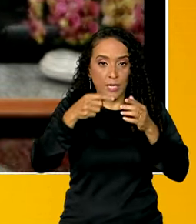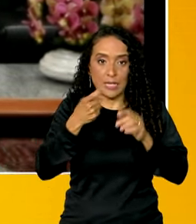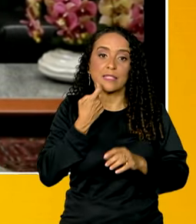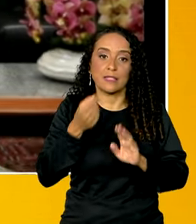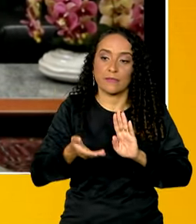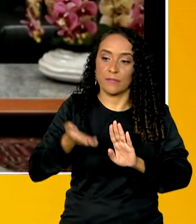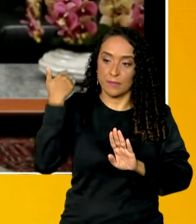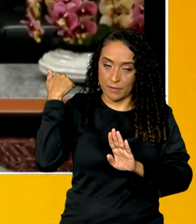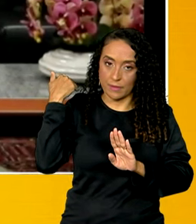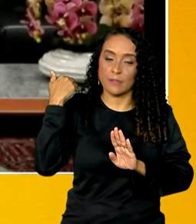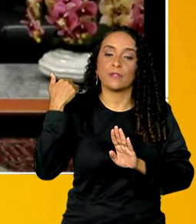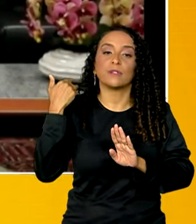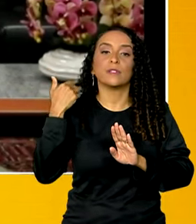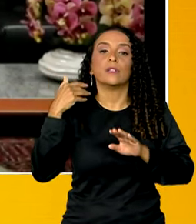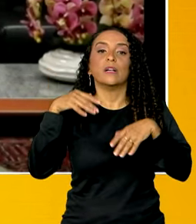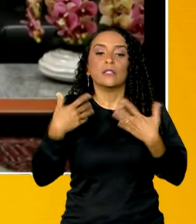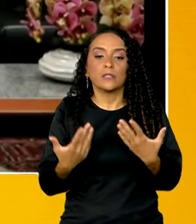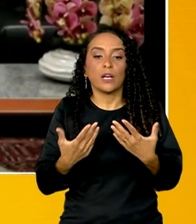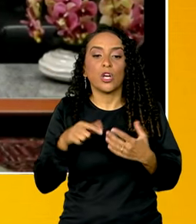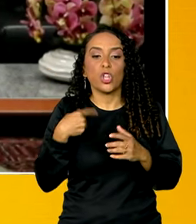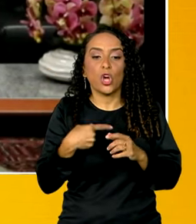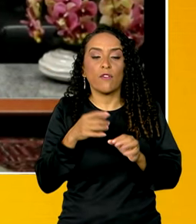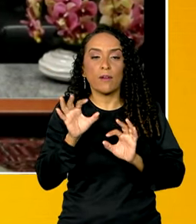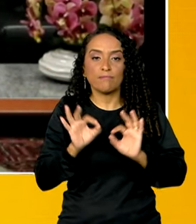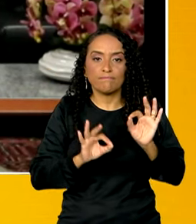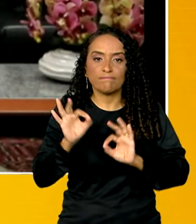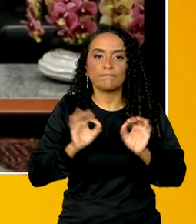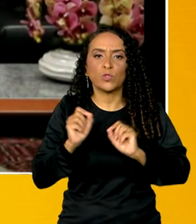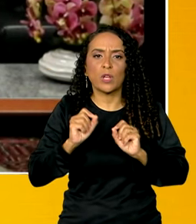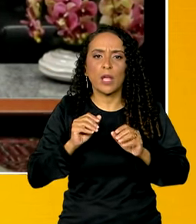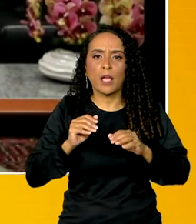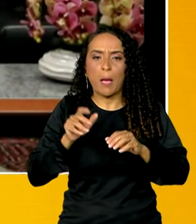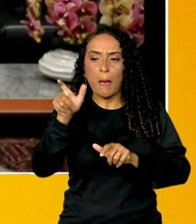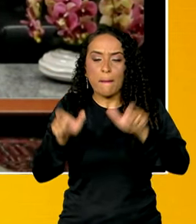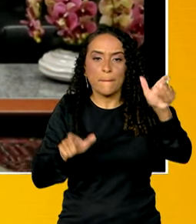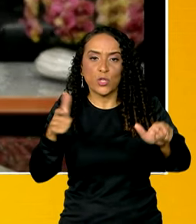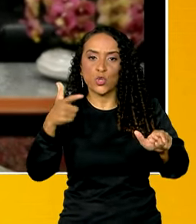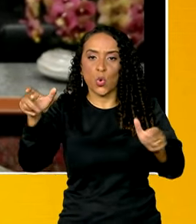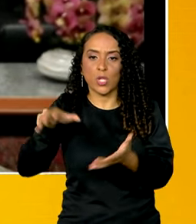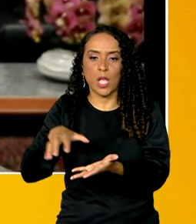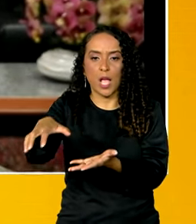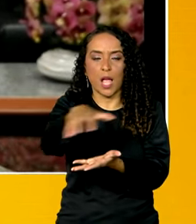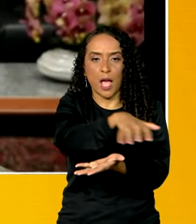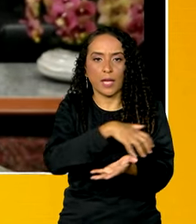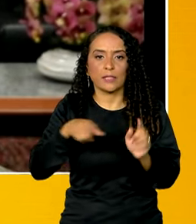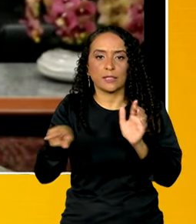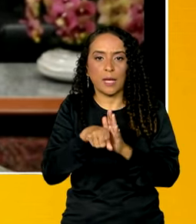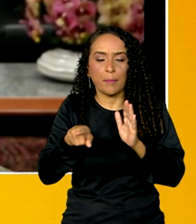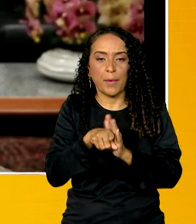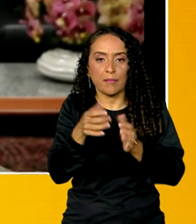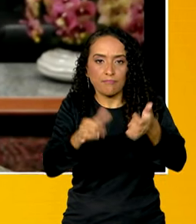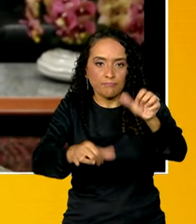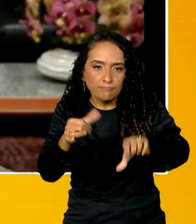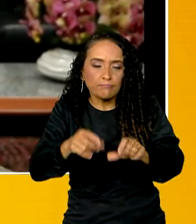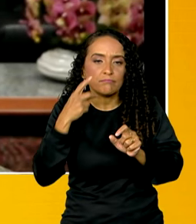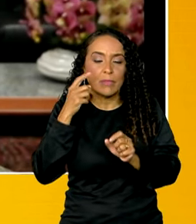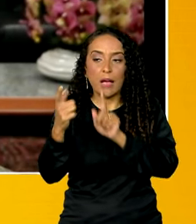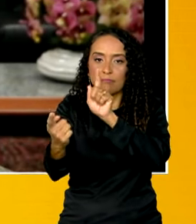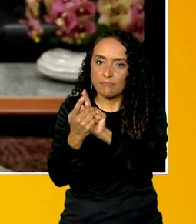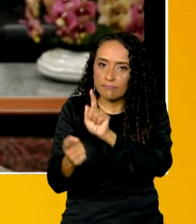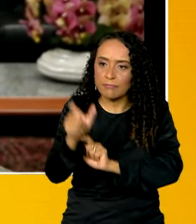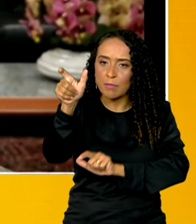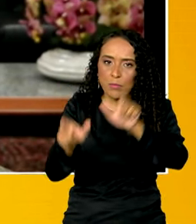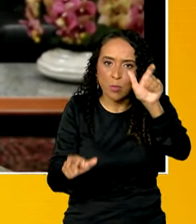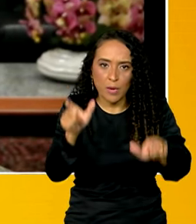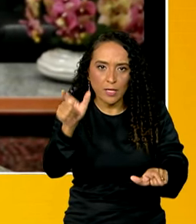publicação interna aqui do INSS, na qual a gente vai movimentar servidores de outras áreas, inclusive da análise, para dar o atendimento